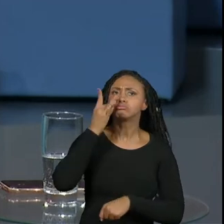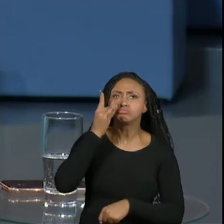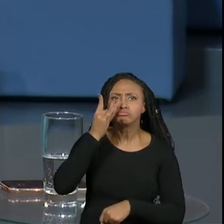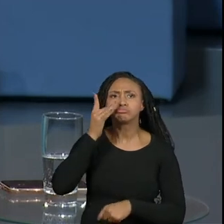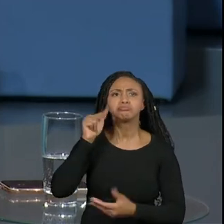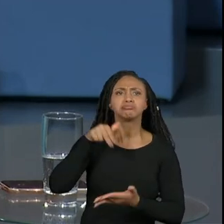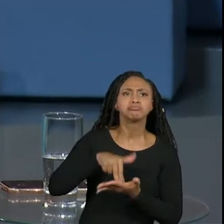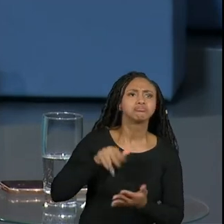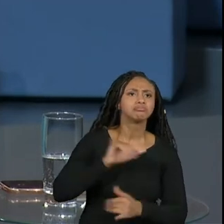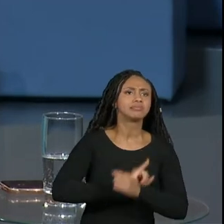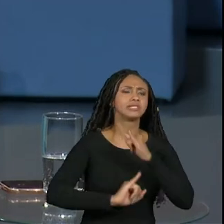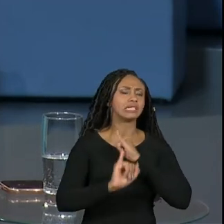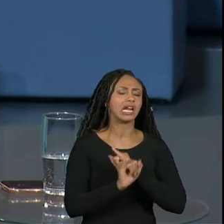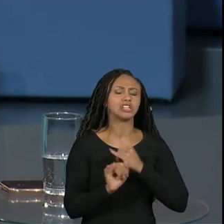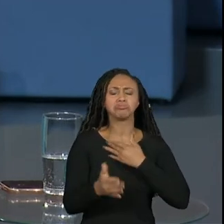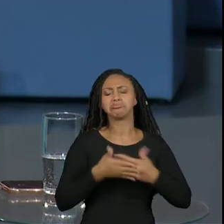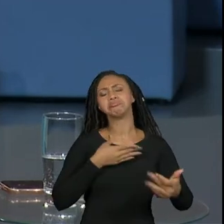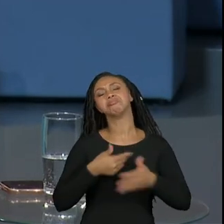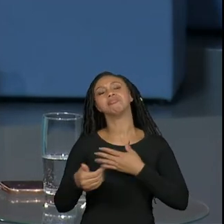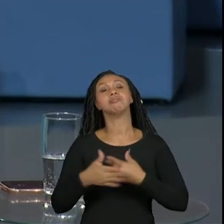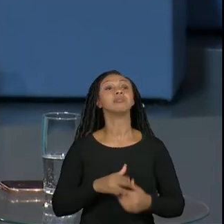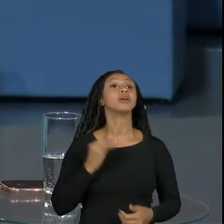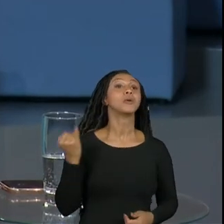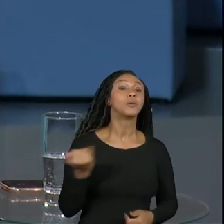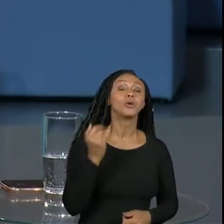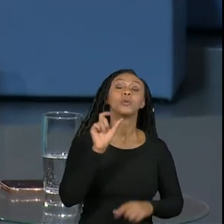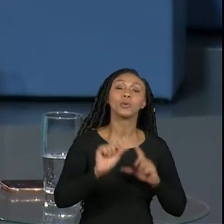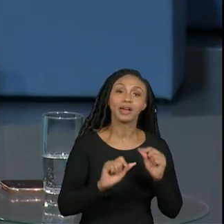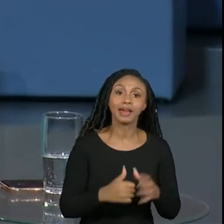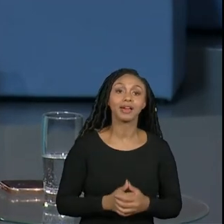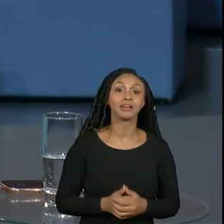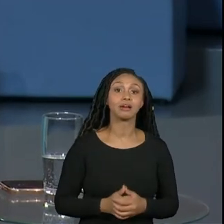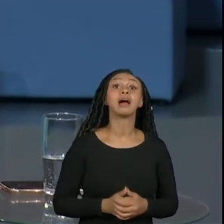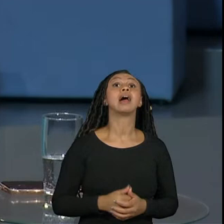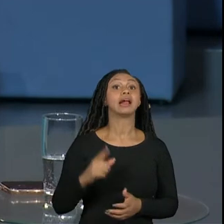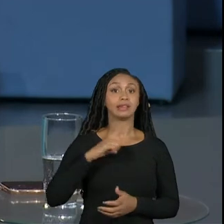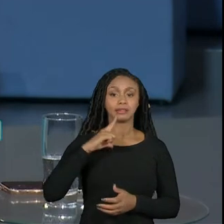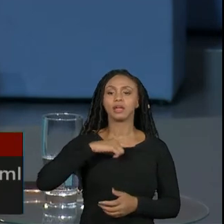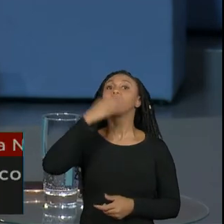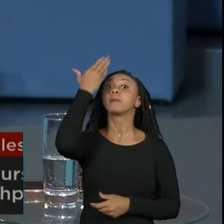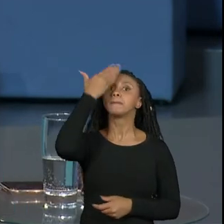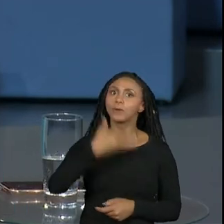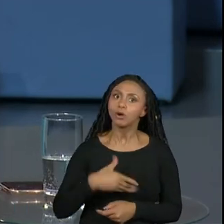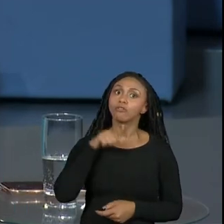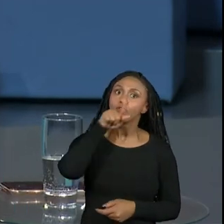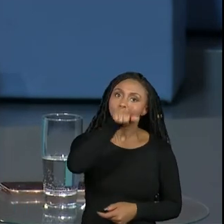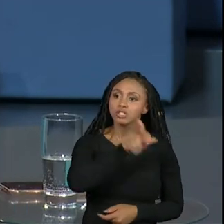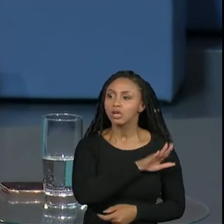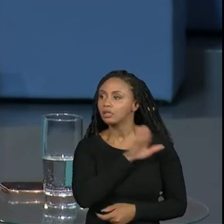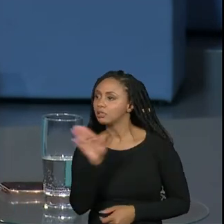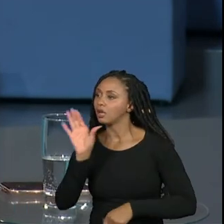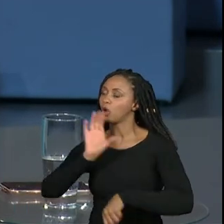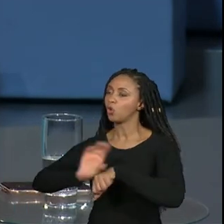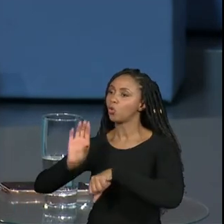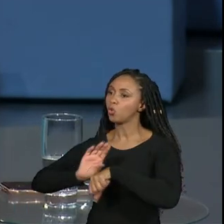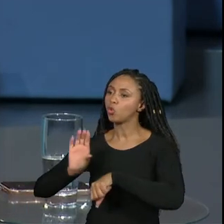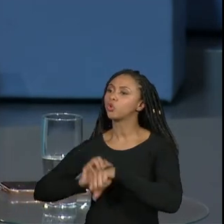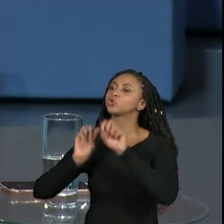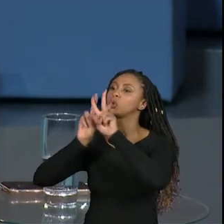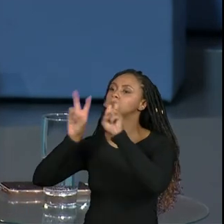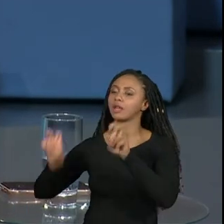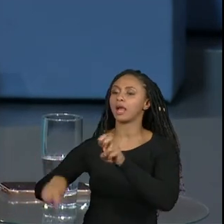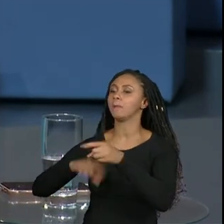não interessa o nome o que interessa é que alguém diz que você fez tal curso sobre tal tema